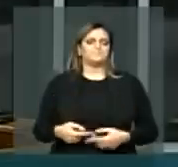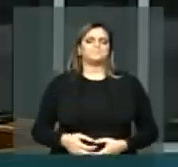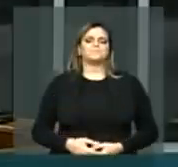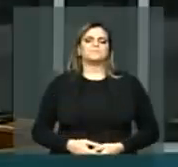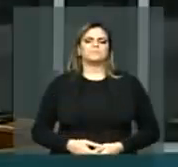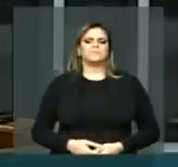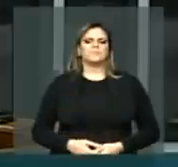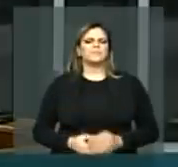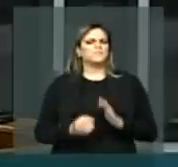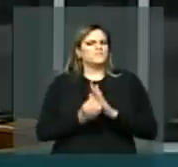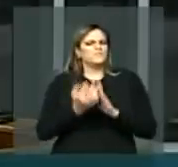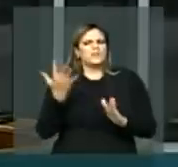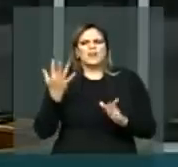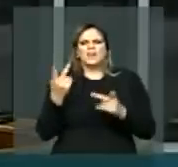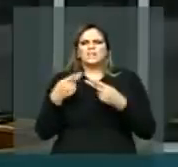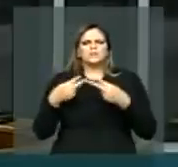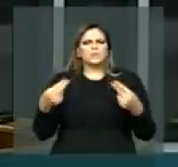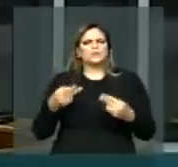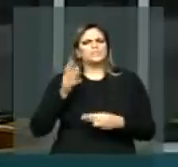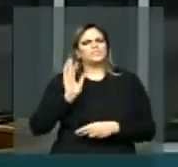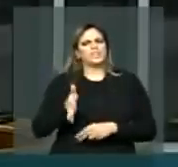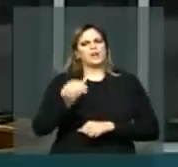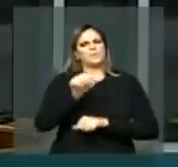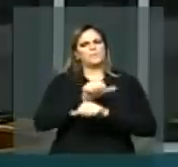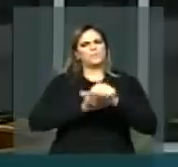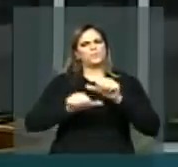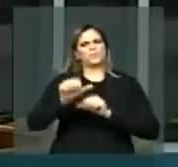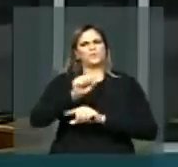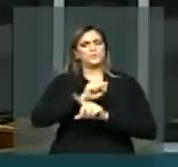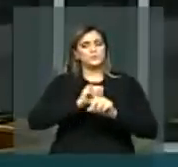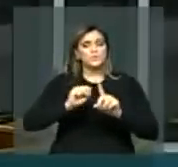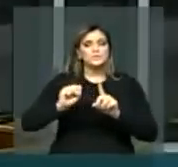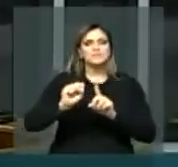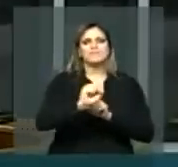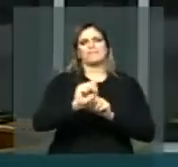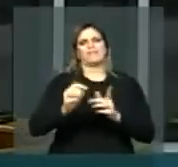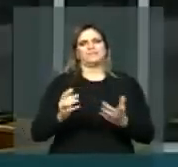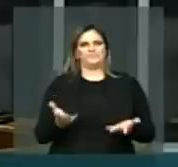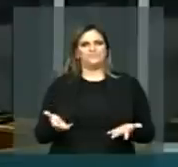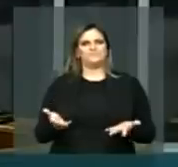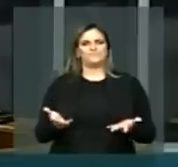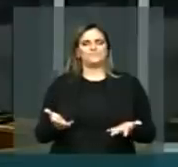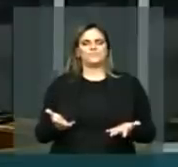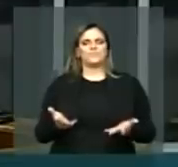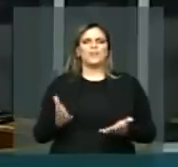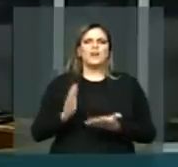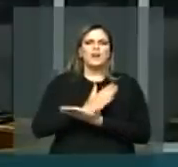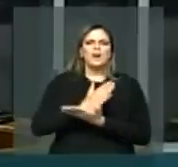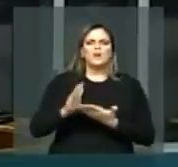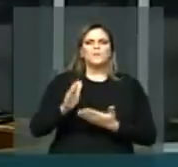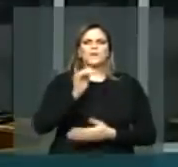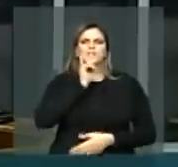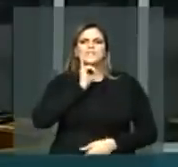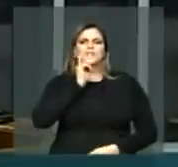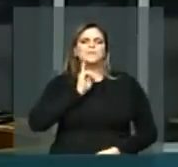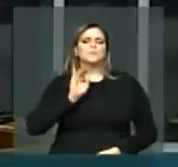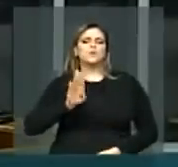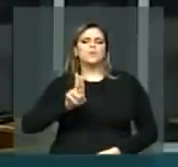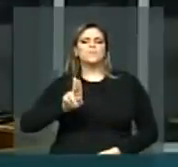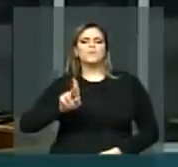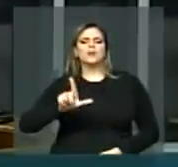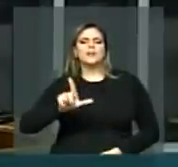em nossa sociedade mudaram neste interregno. Algumas questões como o bullying,